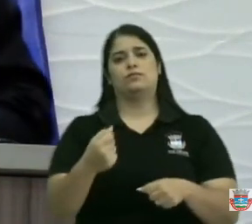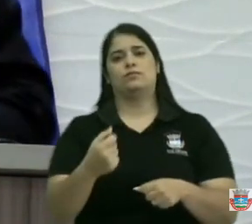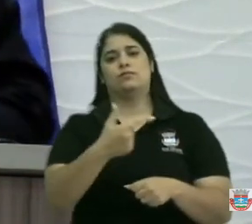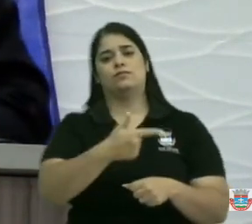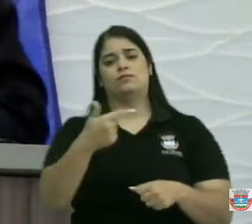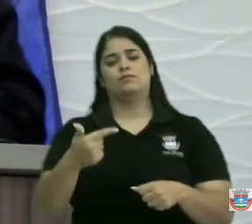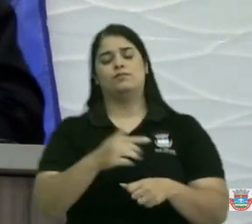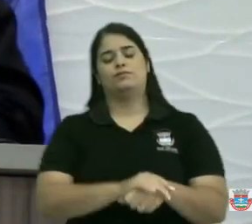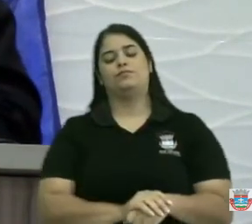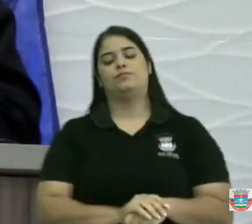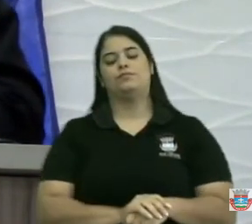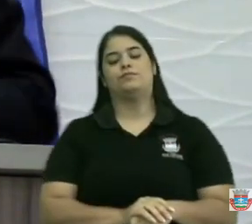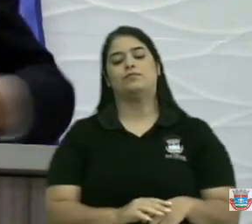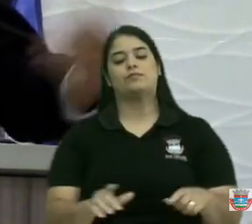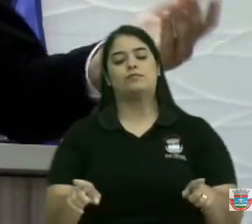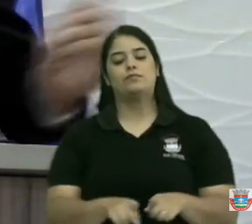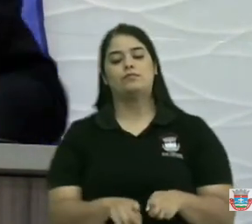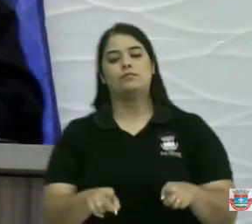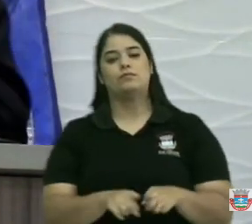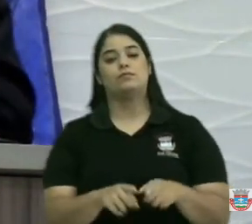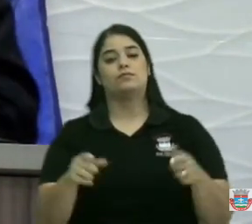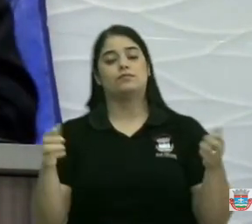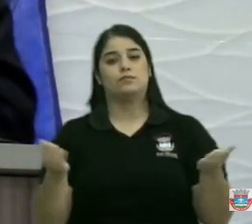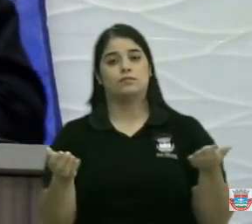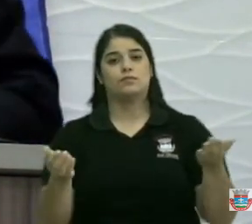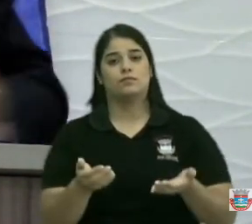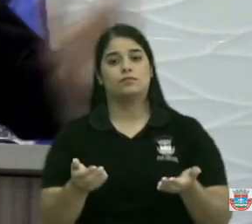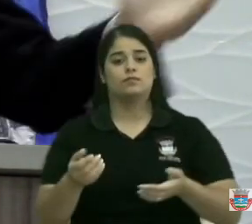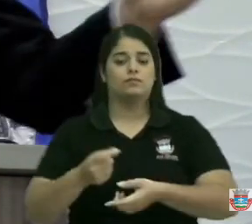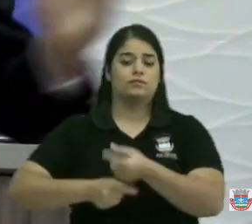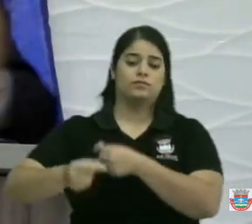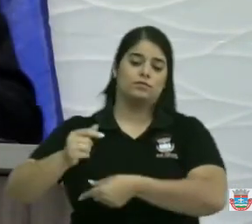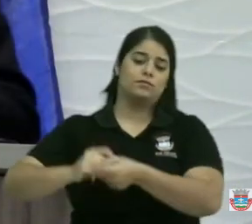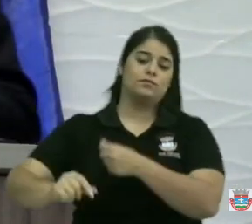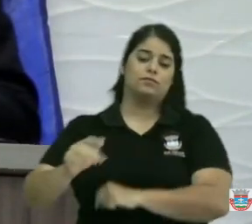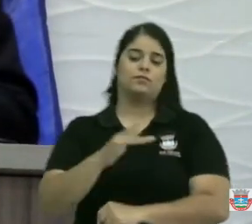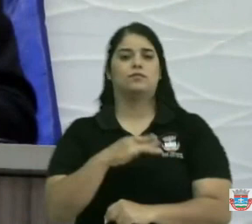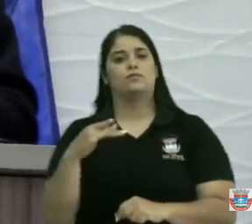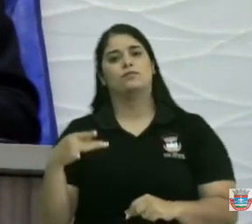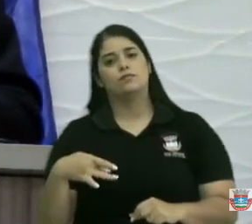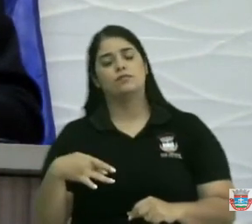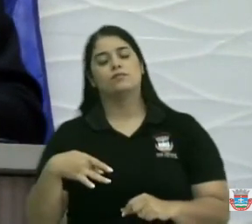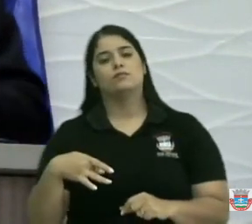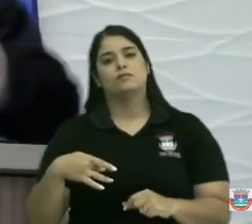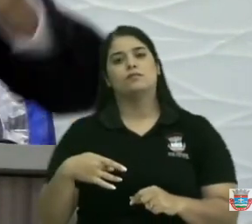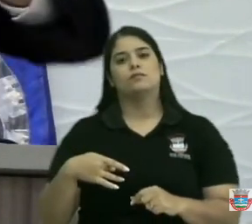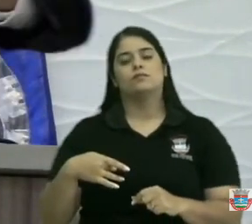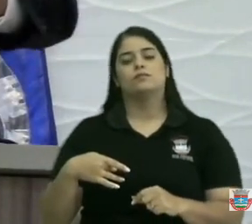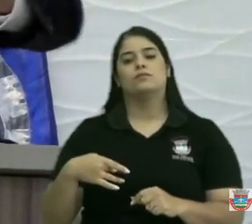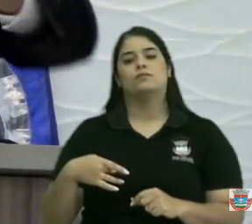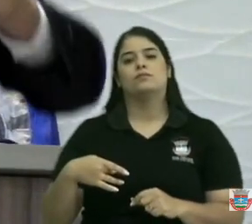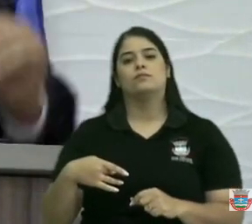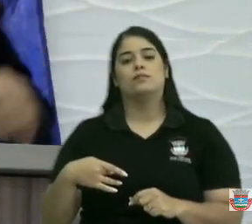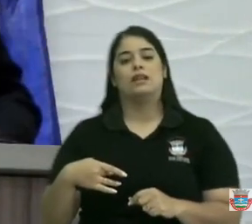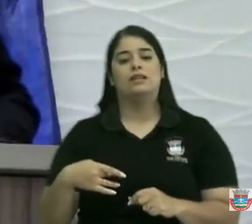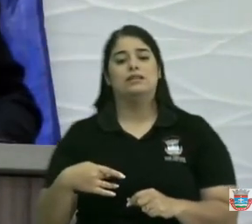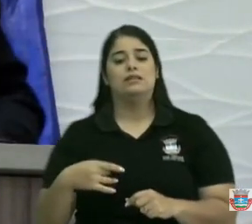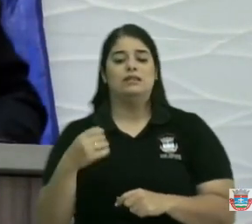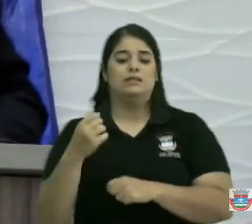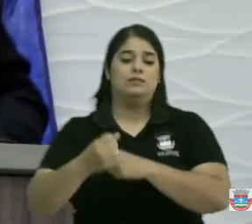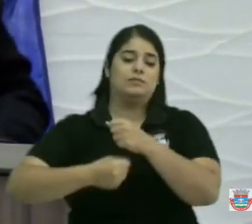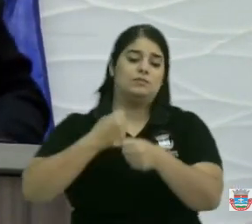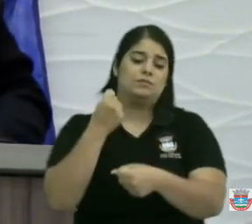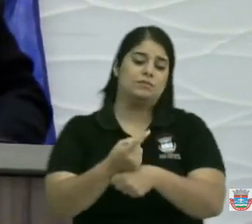Falamos aqui do orçamento da saúde como falar aqui vai fazer três anos